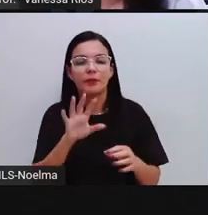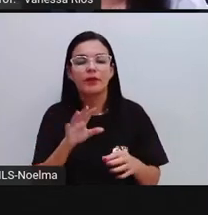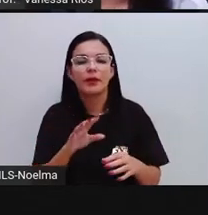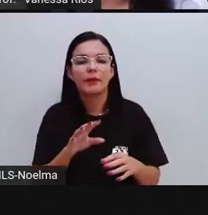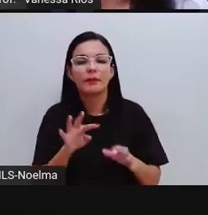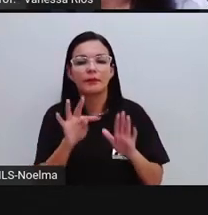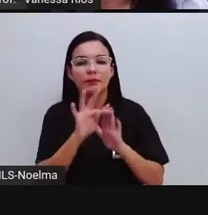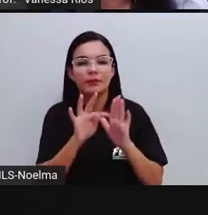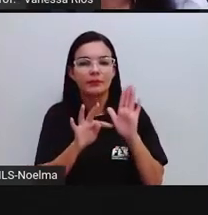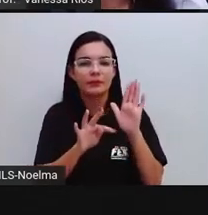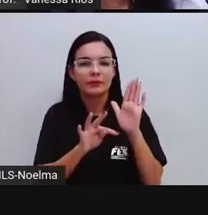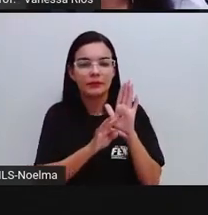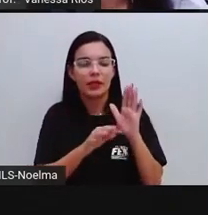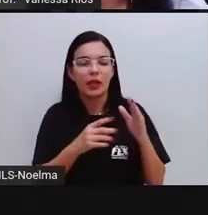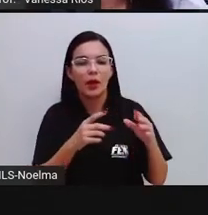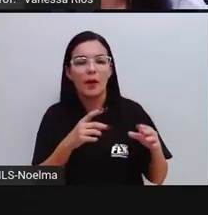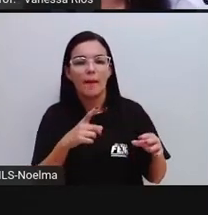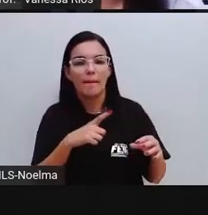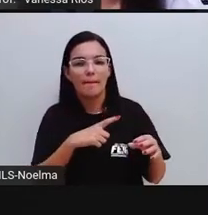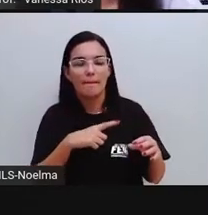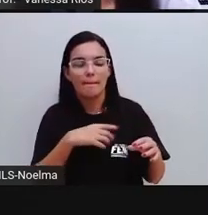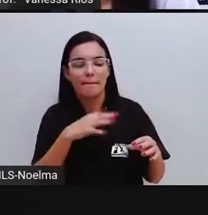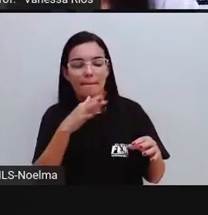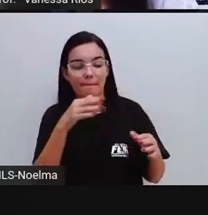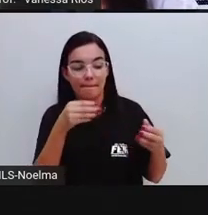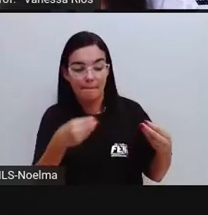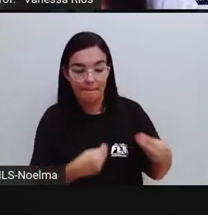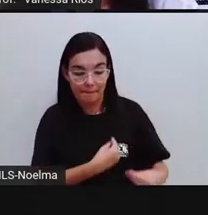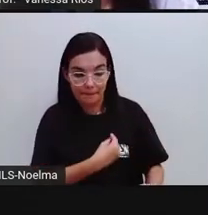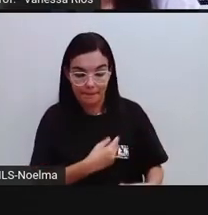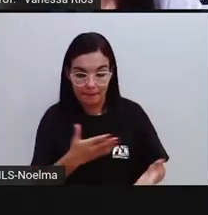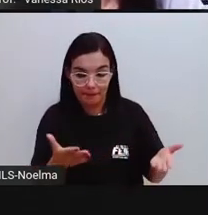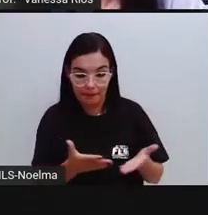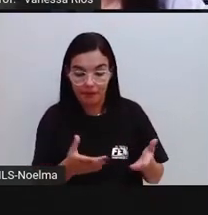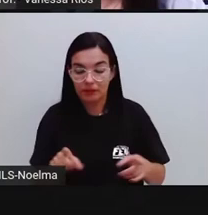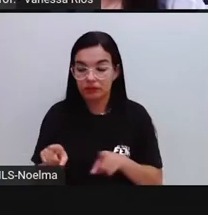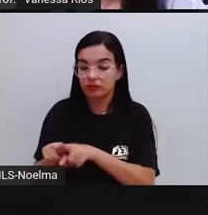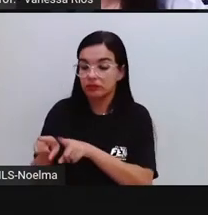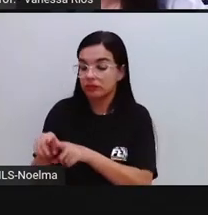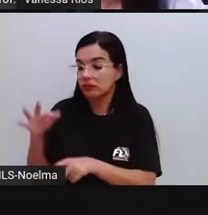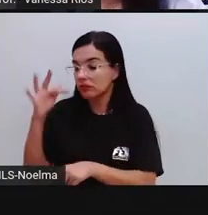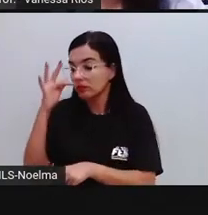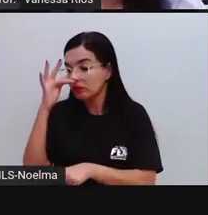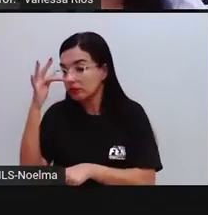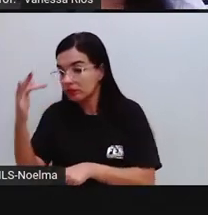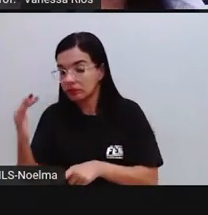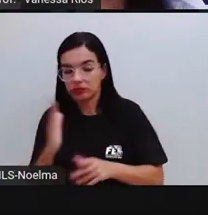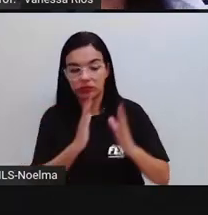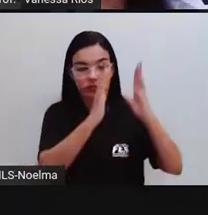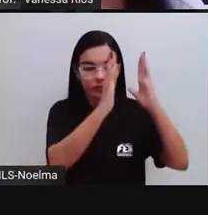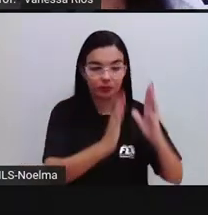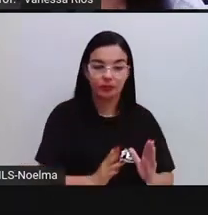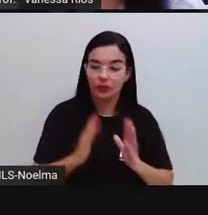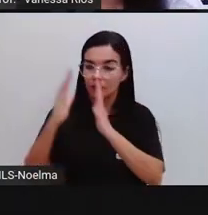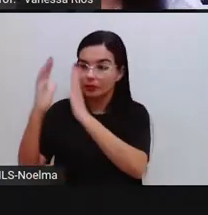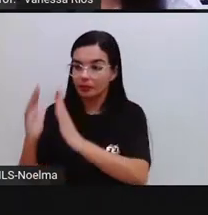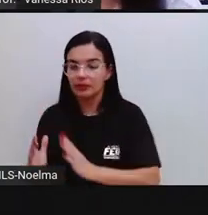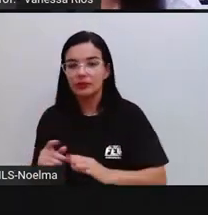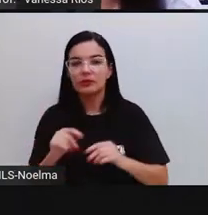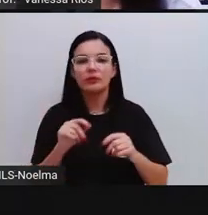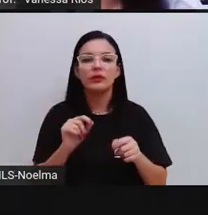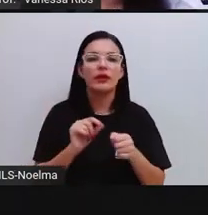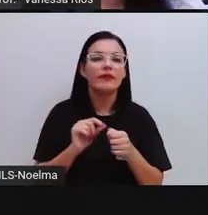trouxe o tempo presente e trouxe também o tempo futuro. E aí aquelas mesmas frases que a Pró